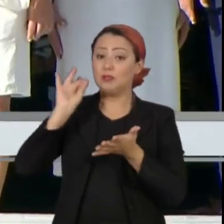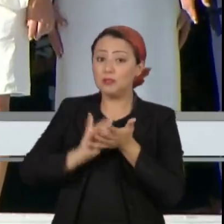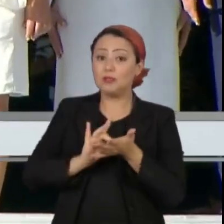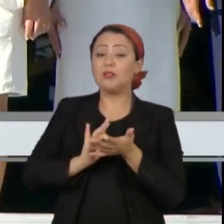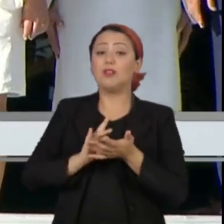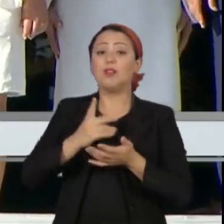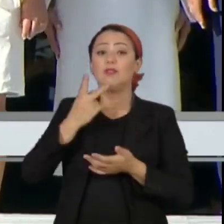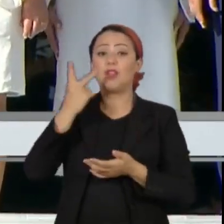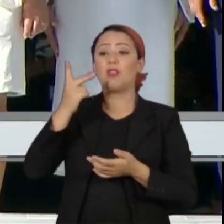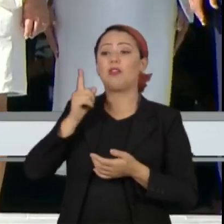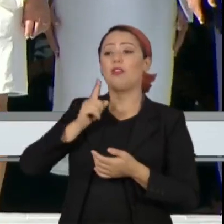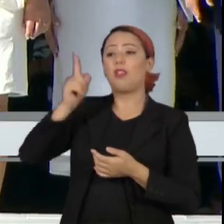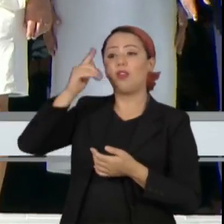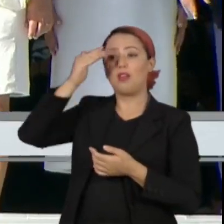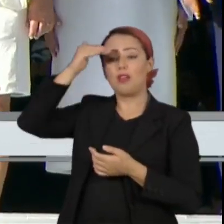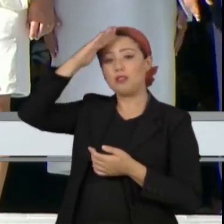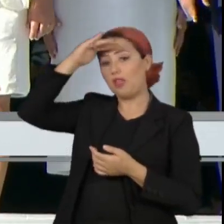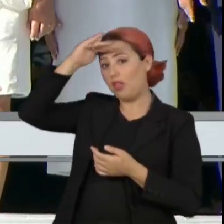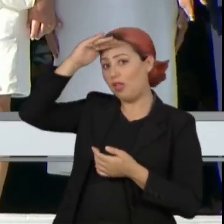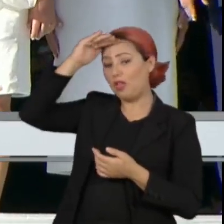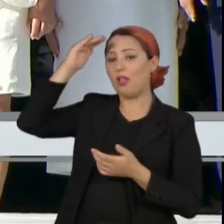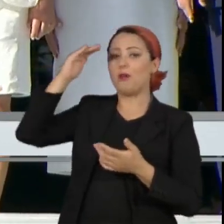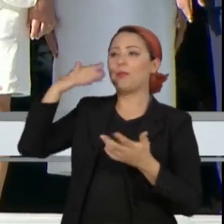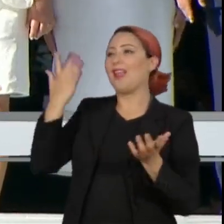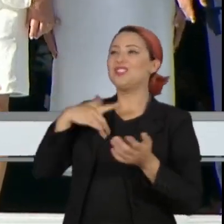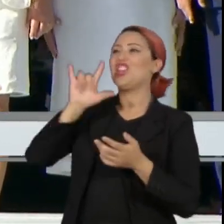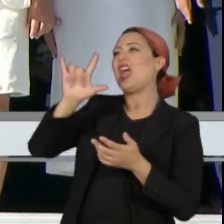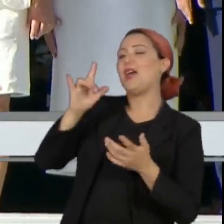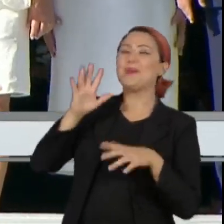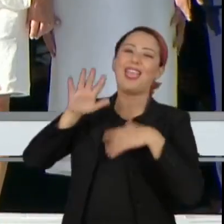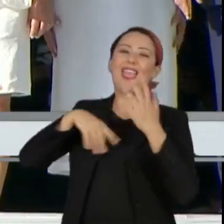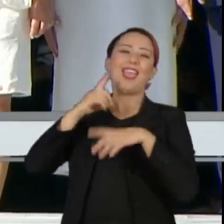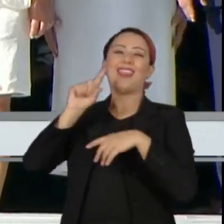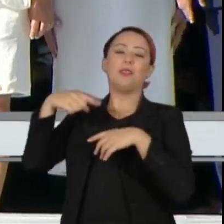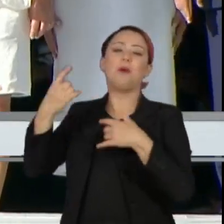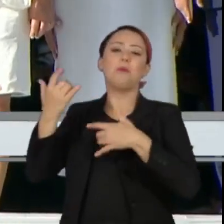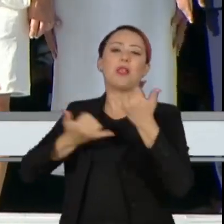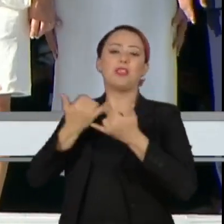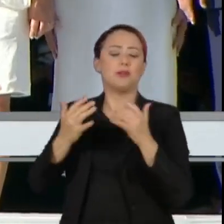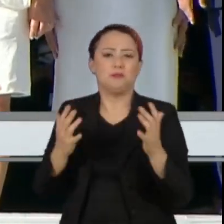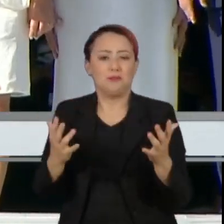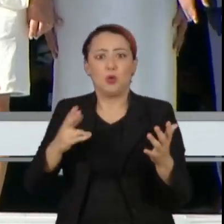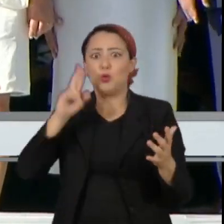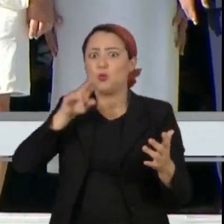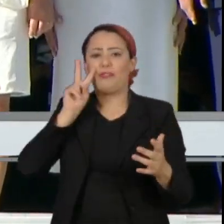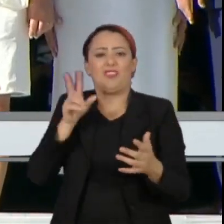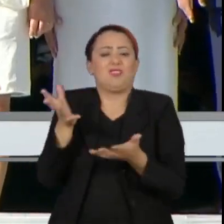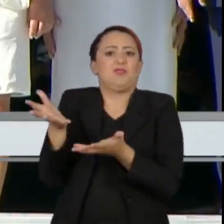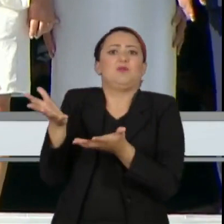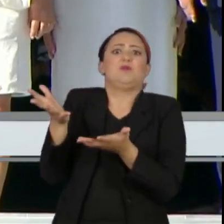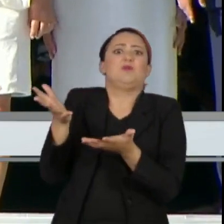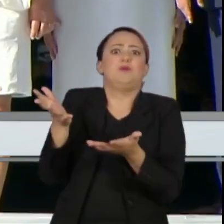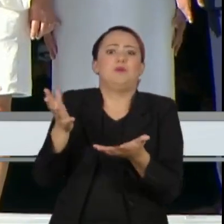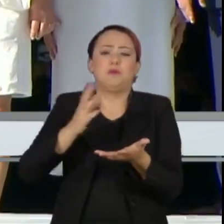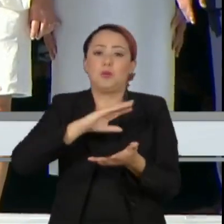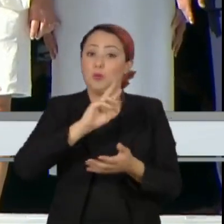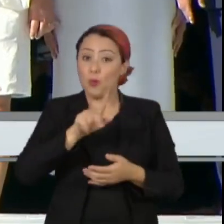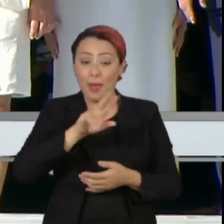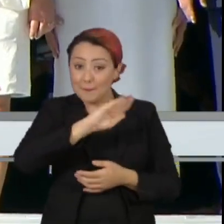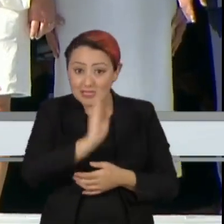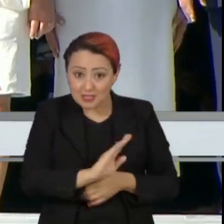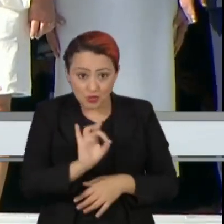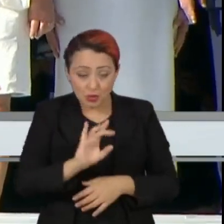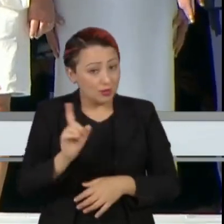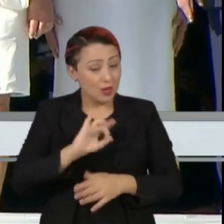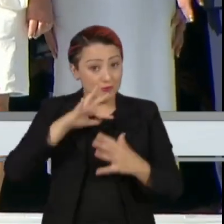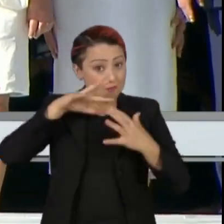Donald Trump, e disse, eu te amo, né? I love you. É brincadeira, né? Isso eu nunca vi na história, não é que é na história do Brasil. Eu nunca vi.